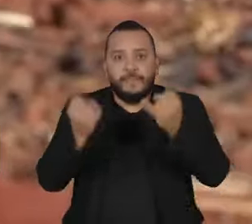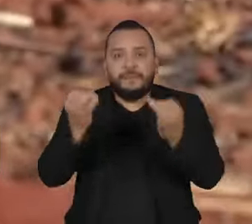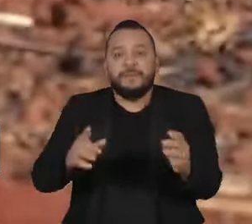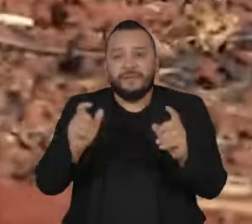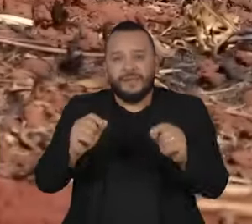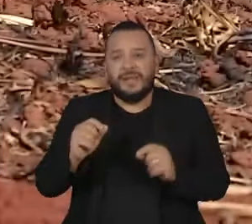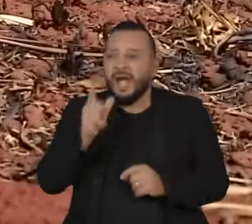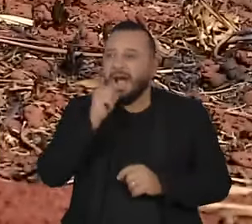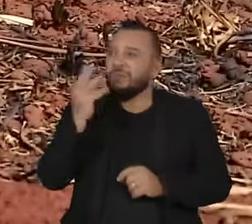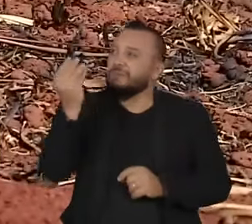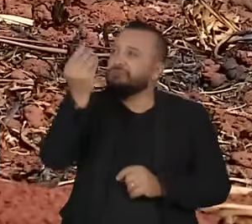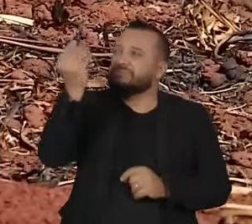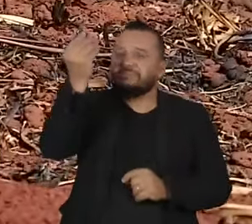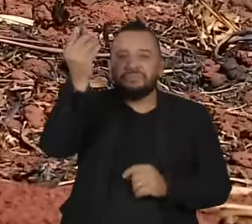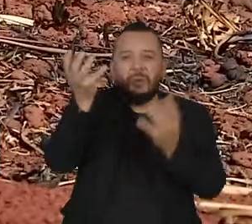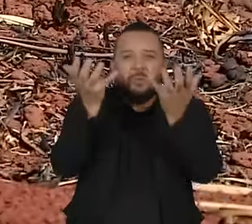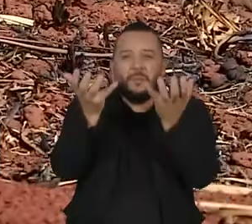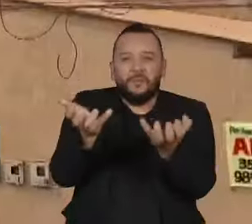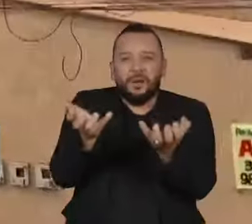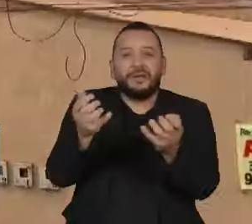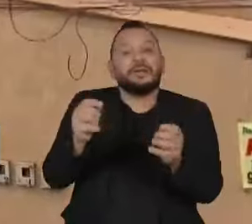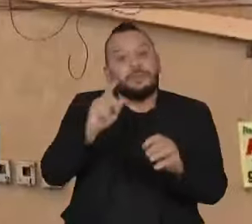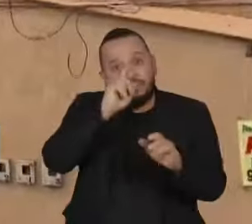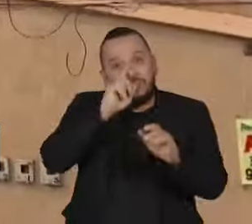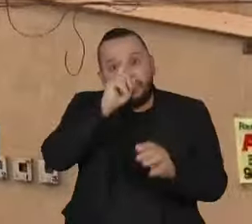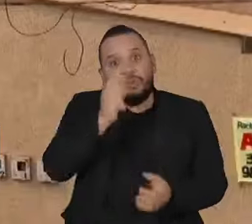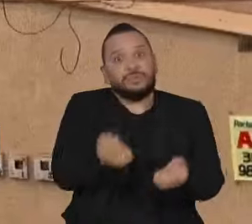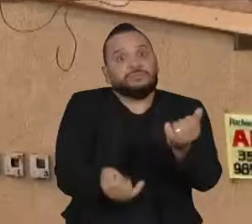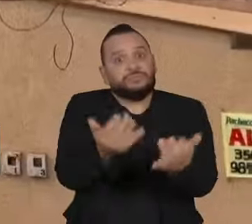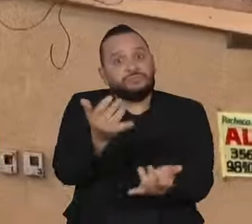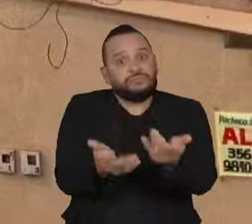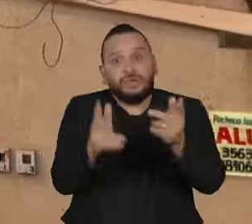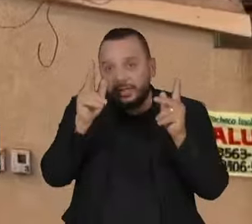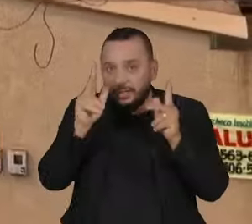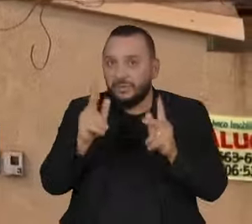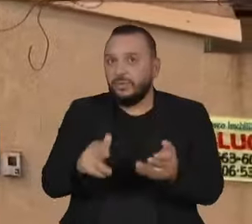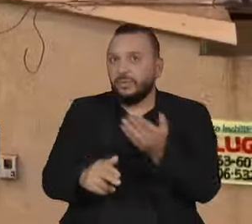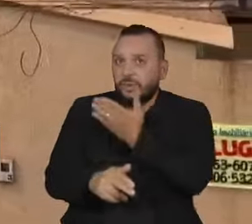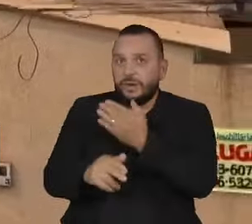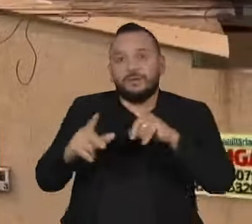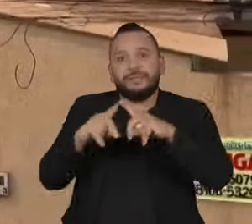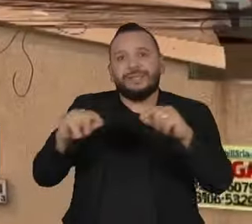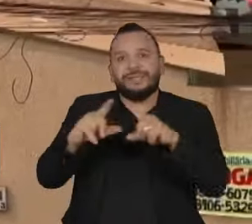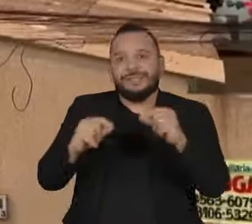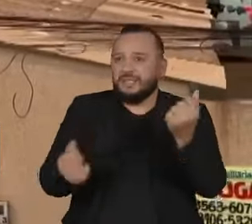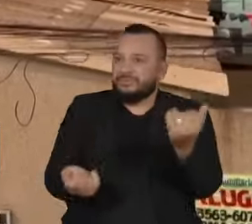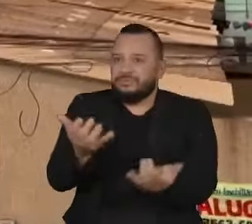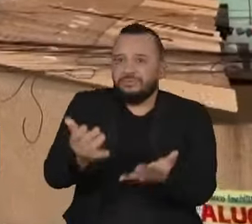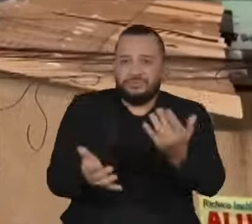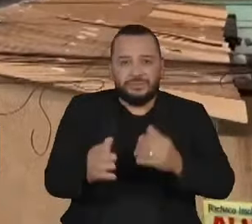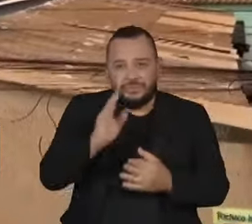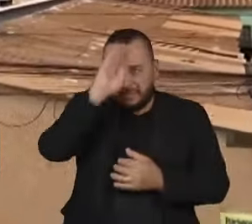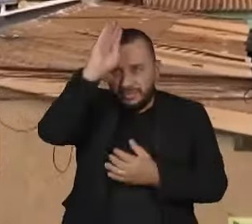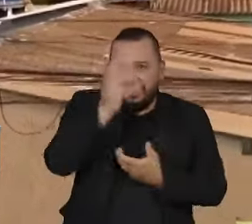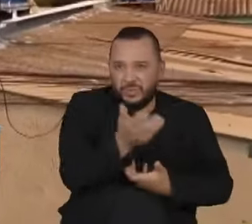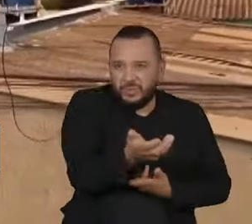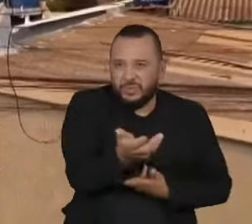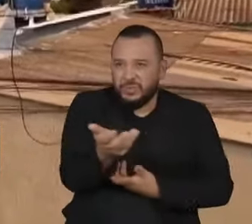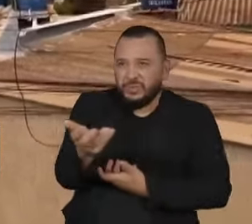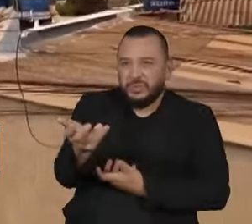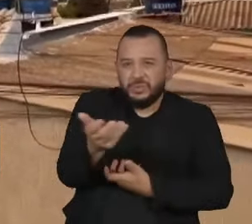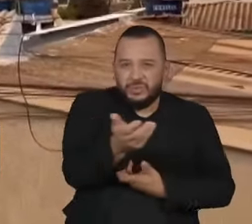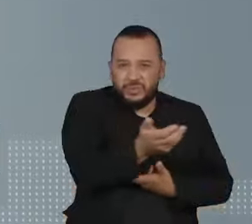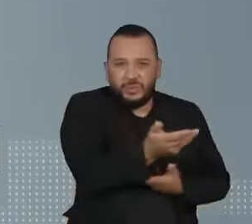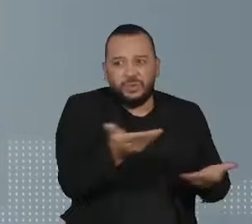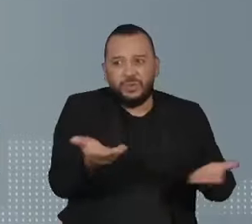saúde e para a ocorrência de incêndios florestais, como o que atinge a Floresta Nacional de Brasília. O Corpo de Bombeiros retomou hoje cedo